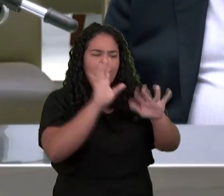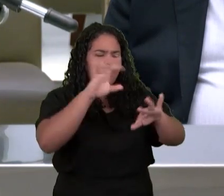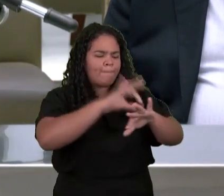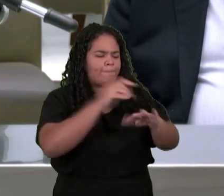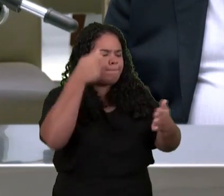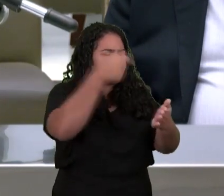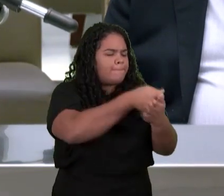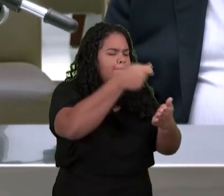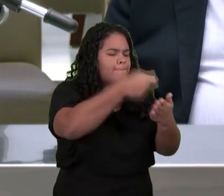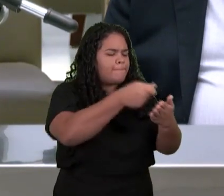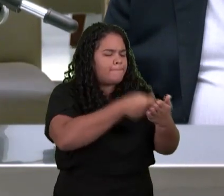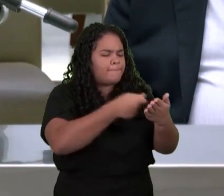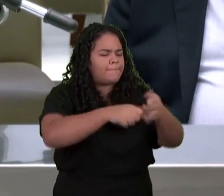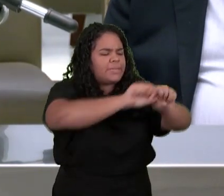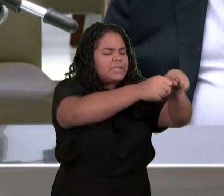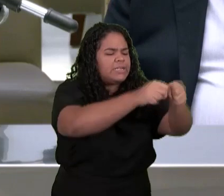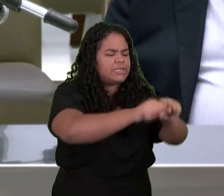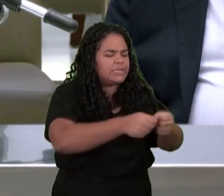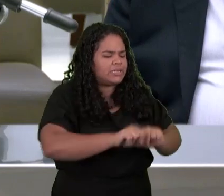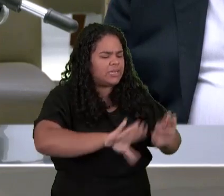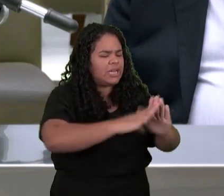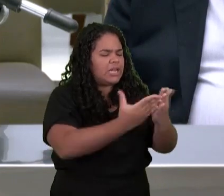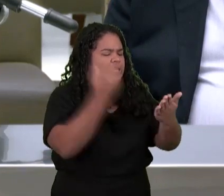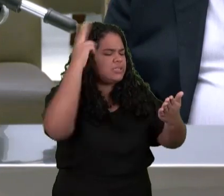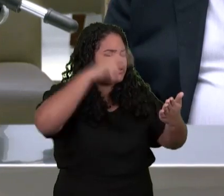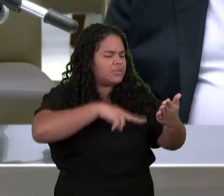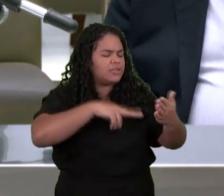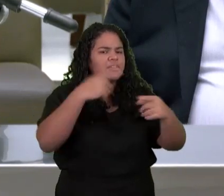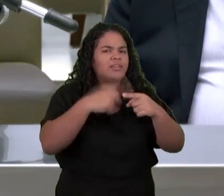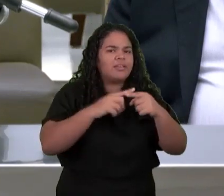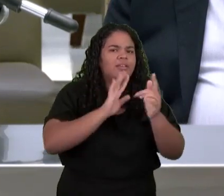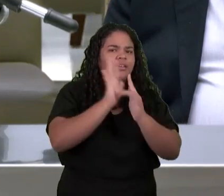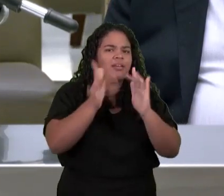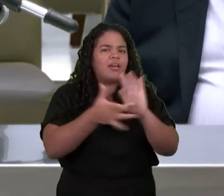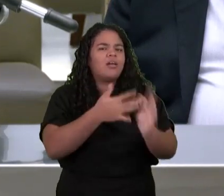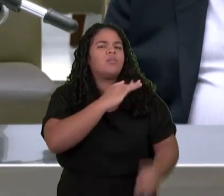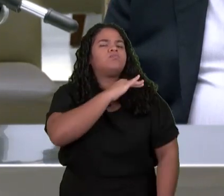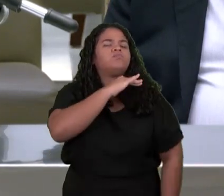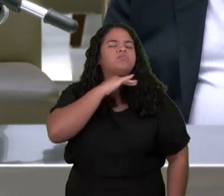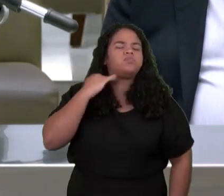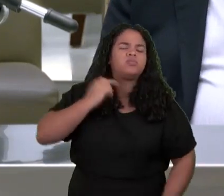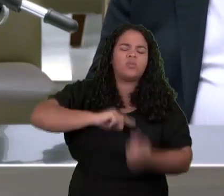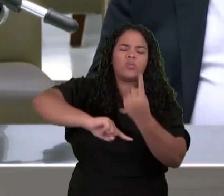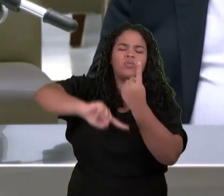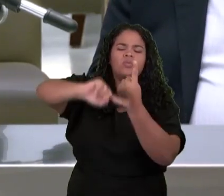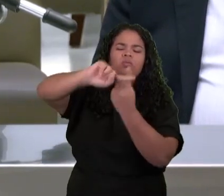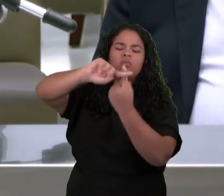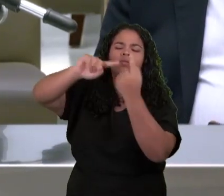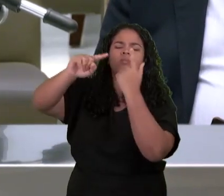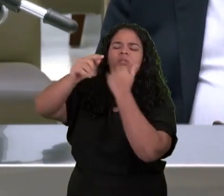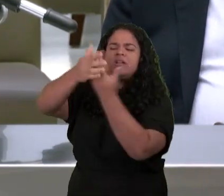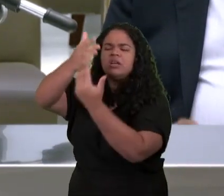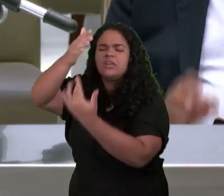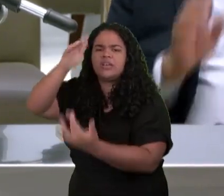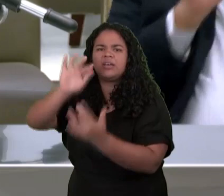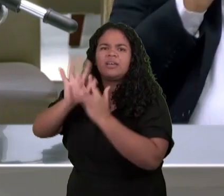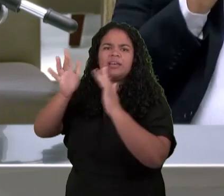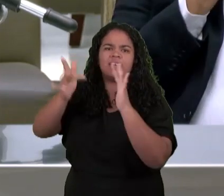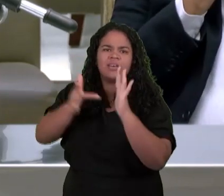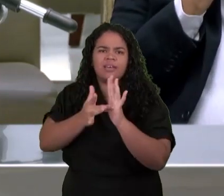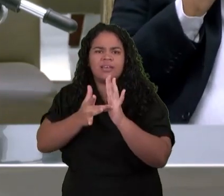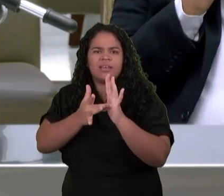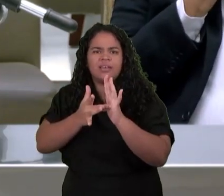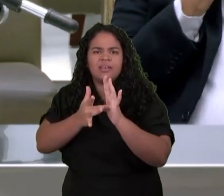morto E com teu sangue Compraste Para Deus Homens De toda